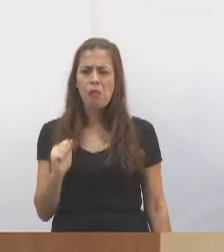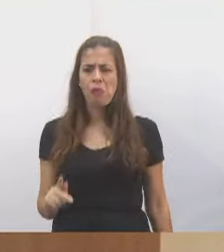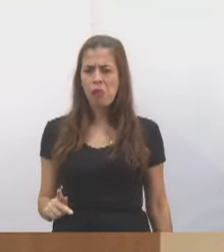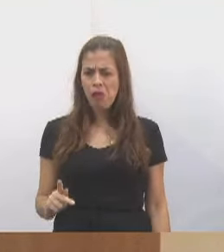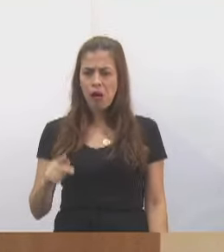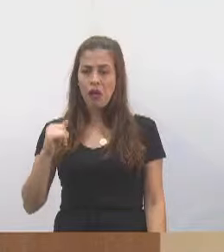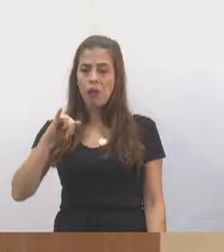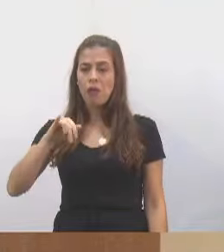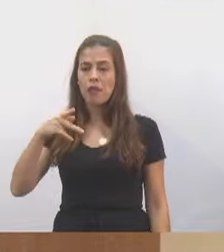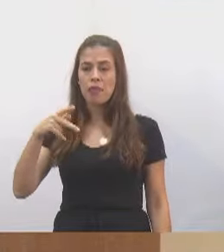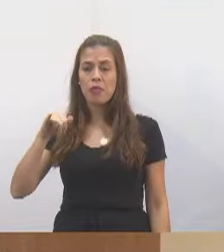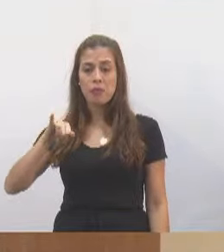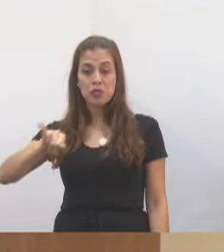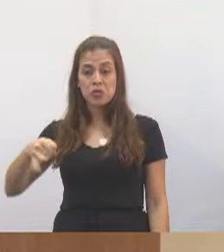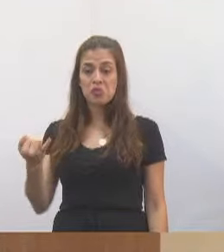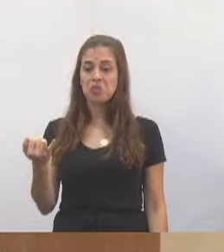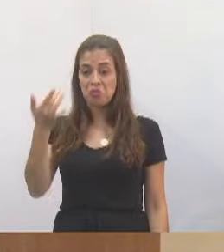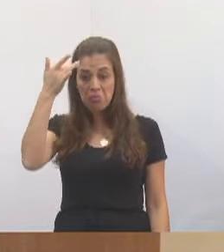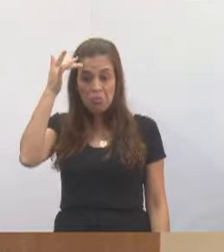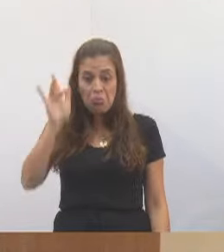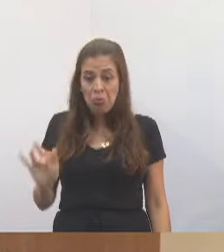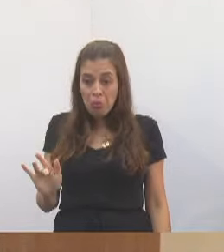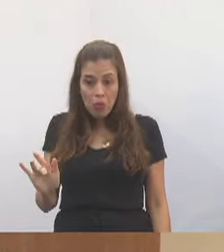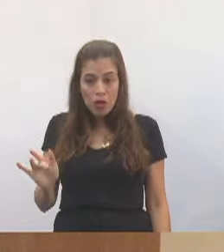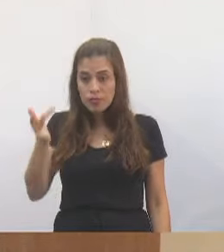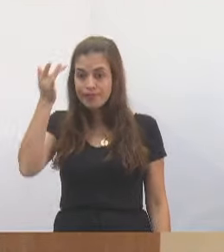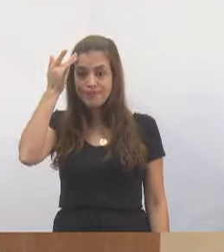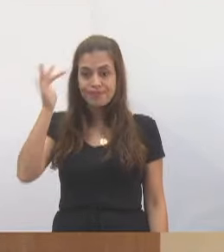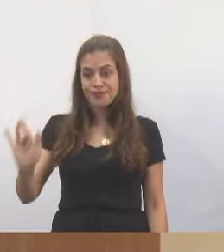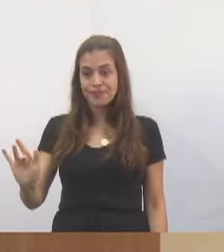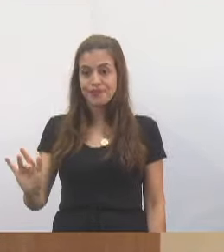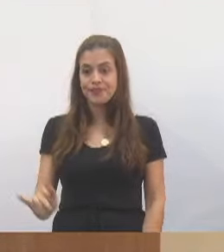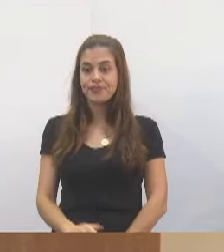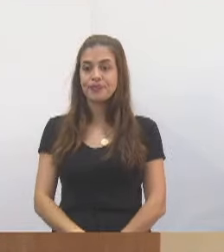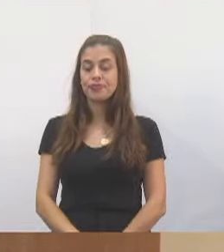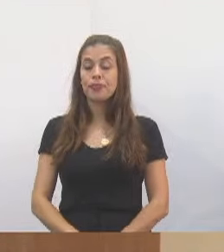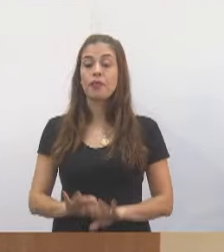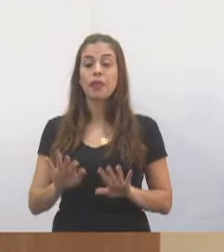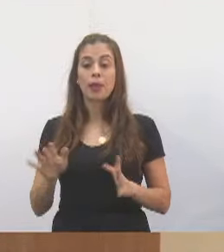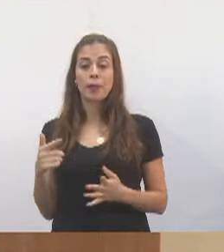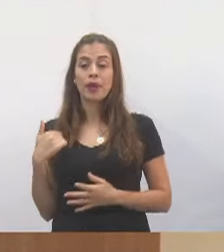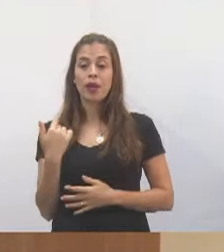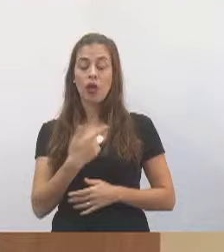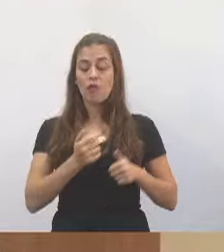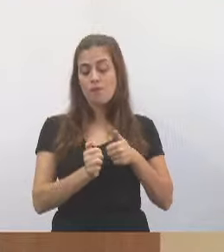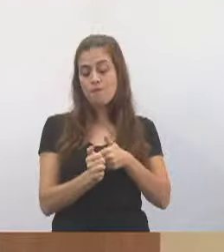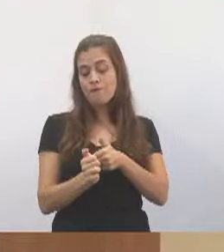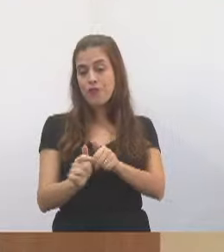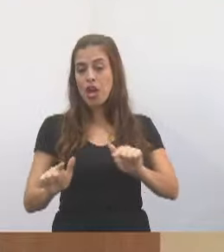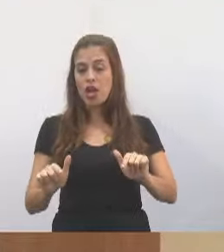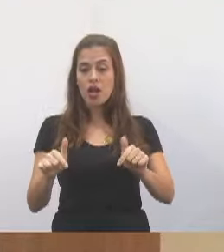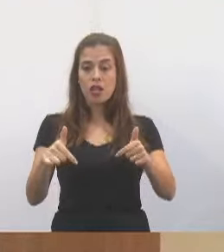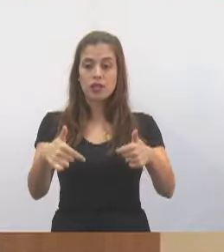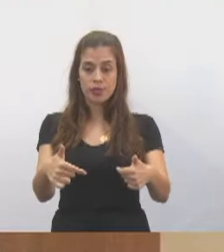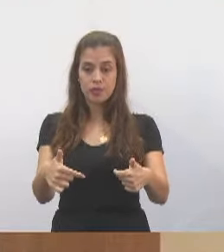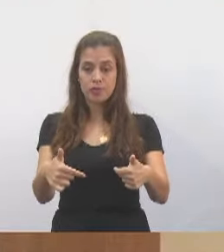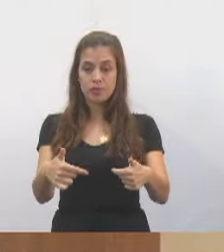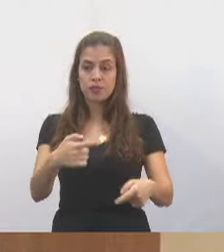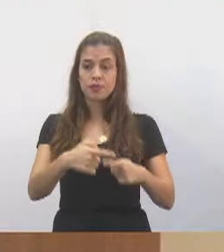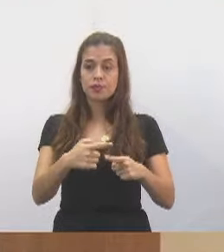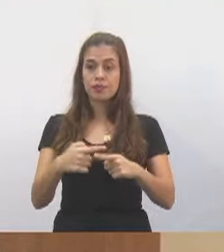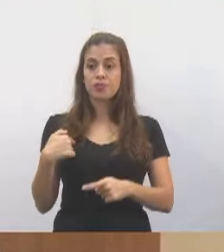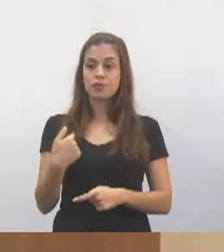Honestamente não sei. Honestamente não sei. Mas nós vamos seguir a luta, porque o nosso